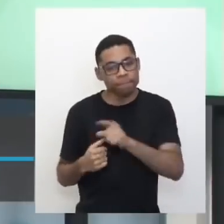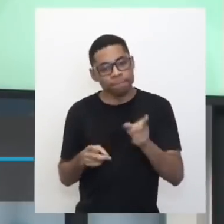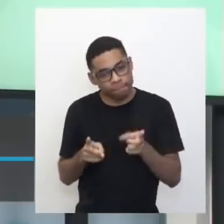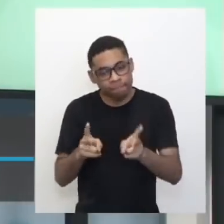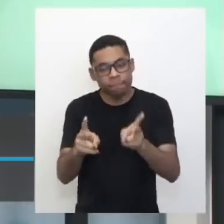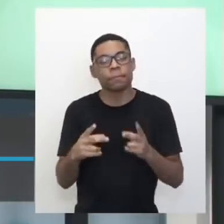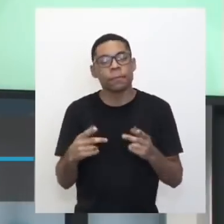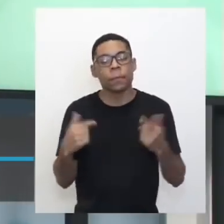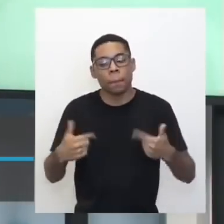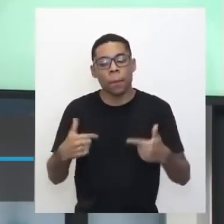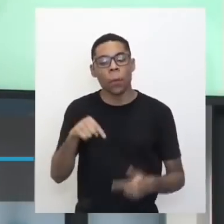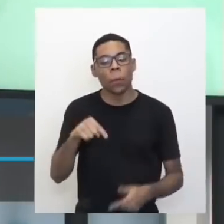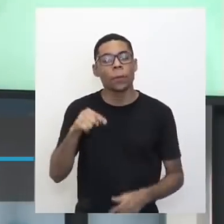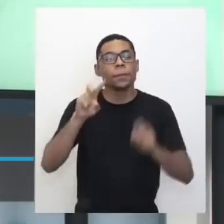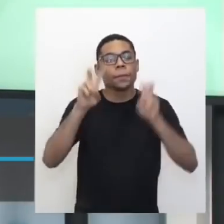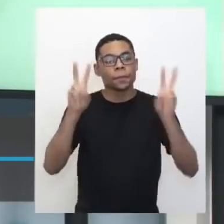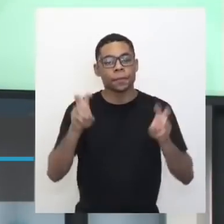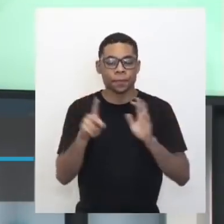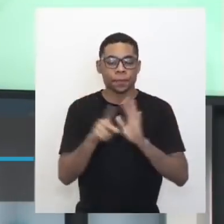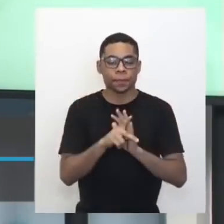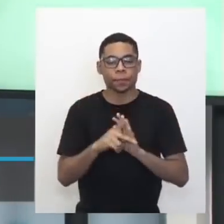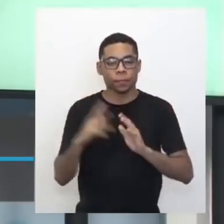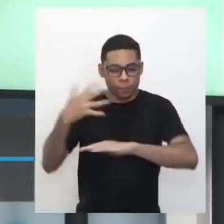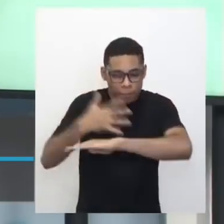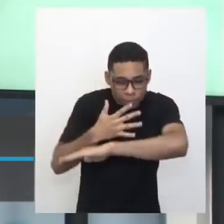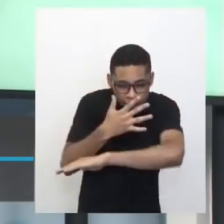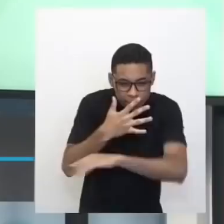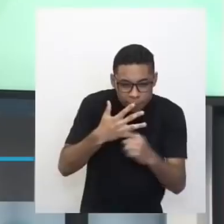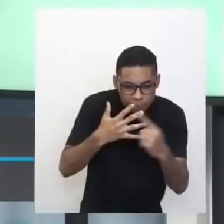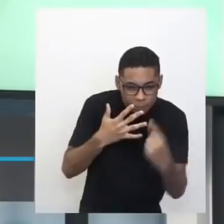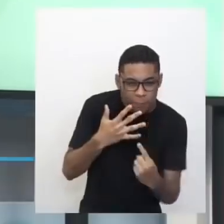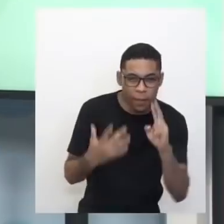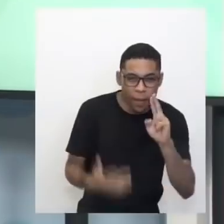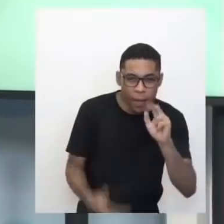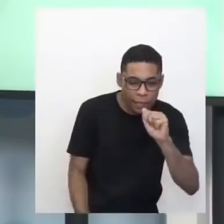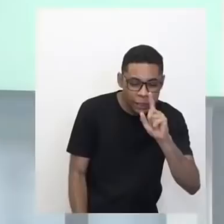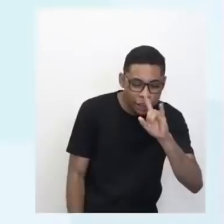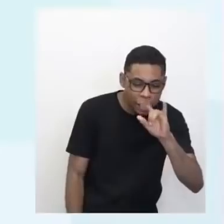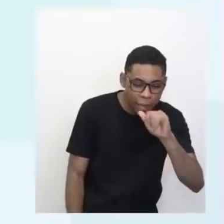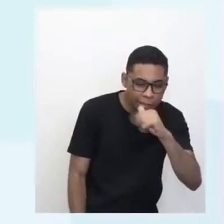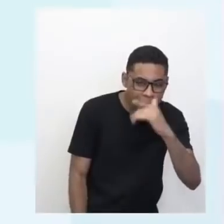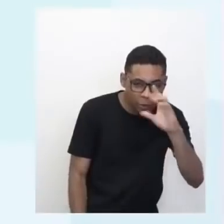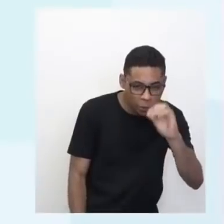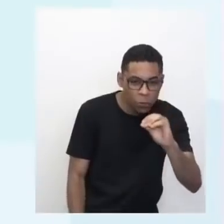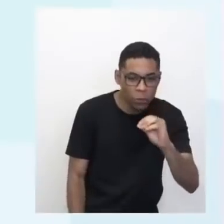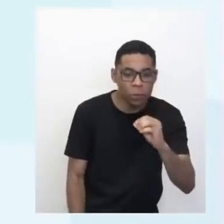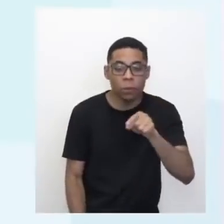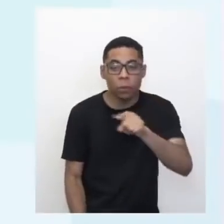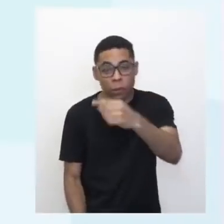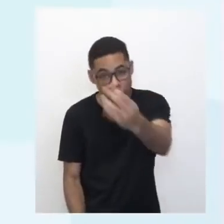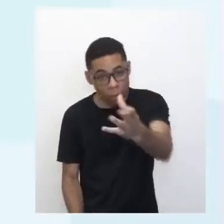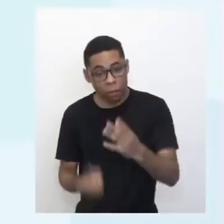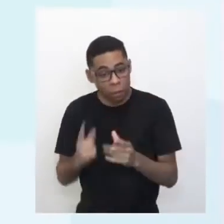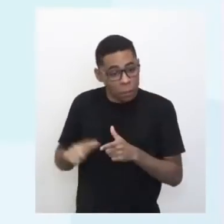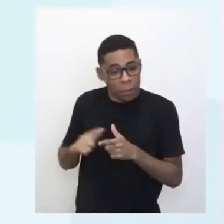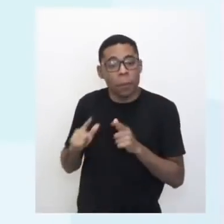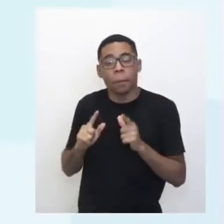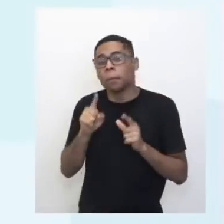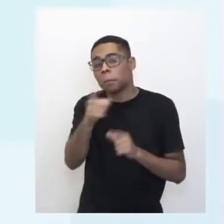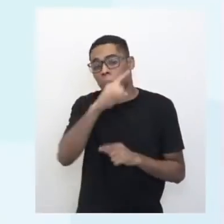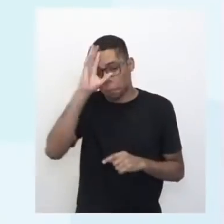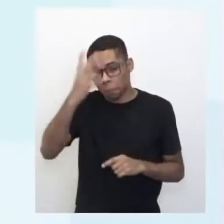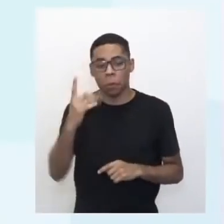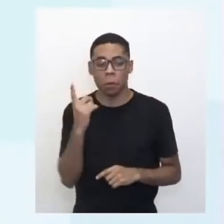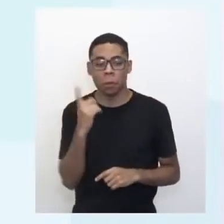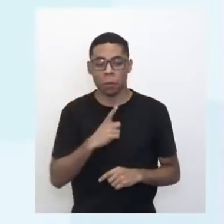nosso trabalho de hoje falando das radiações. Vamos colocar a primeira problematização aí que vem nessa sequência. A gente viu aí algumas